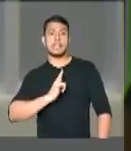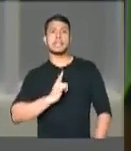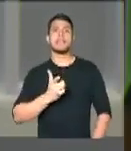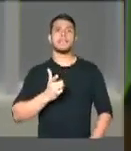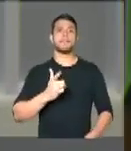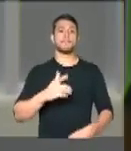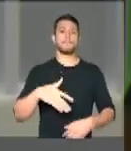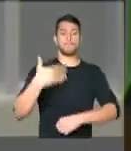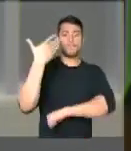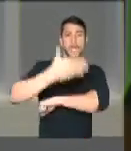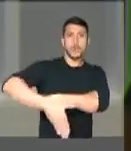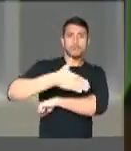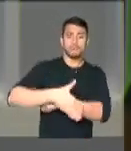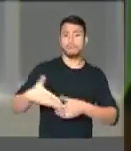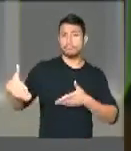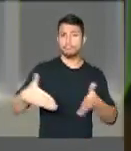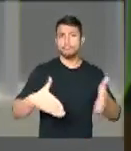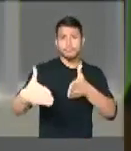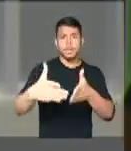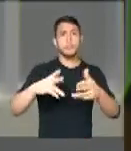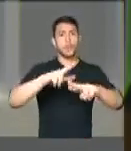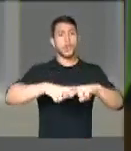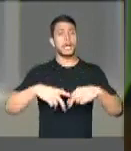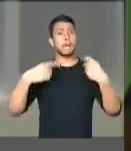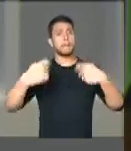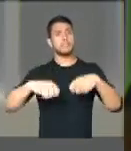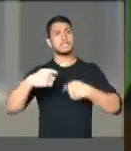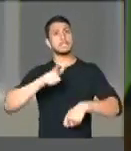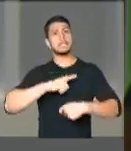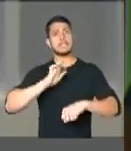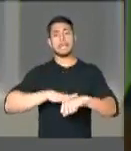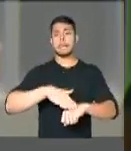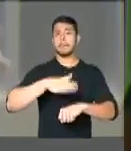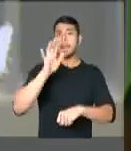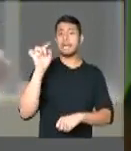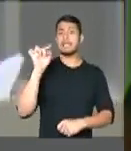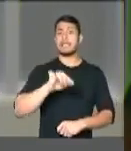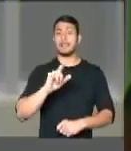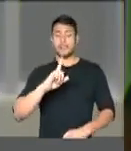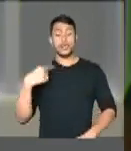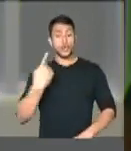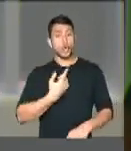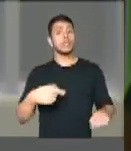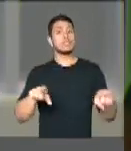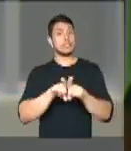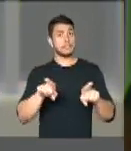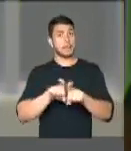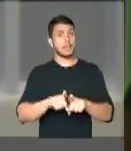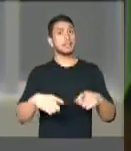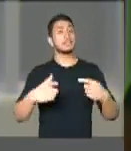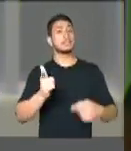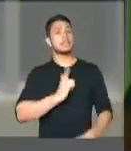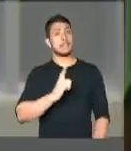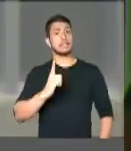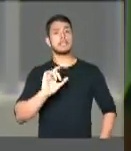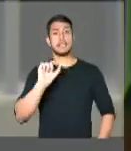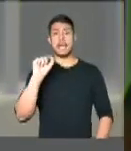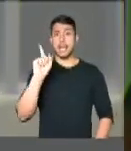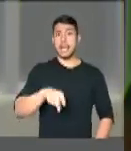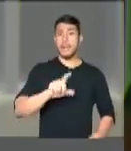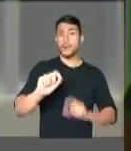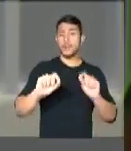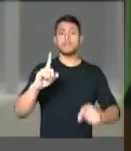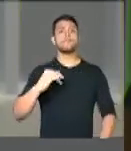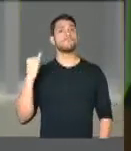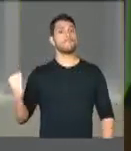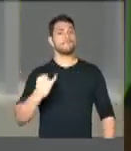que interligam essas comunidades com as sedes do município. Nós também temos uma tarefa especial que é